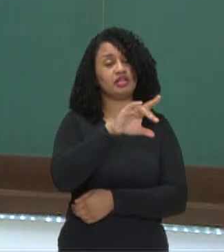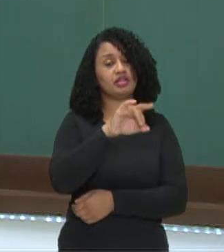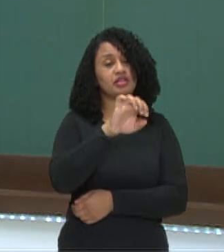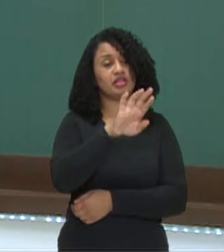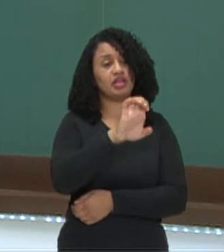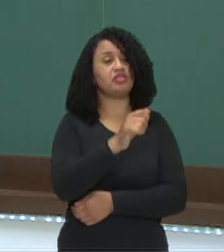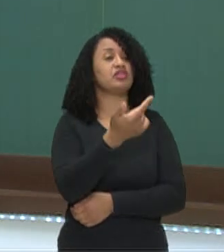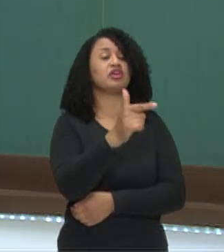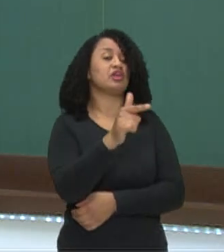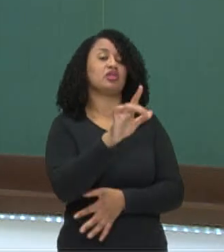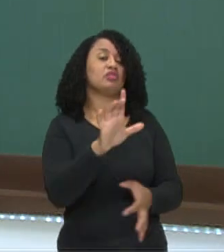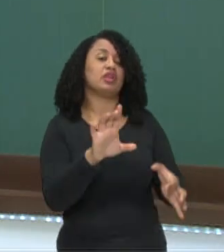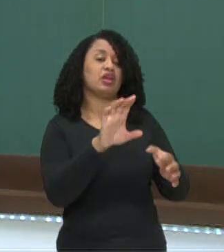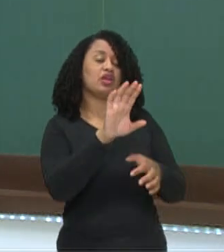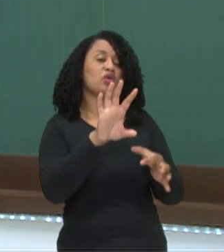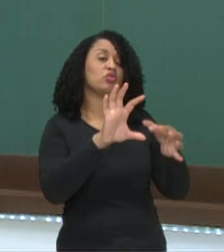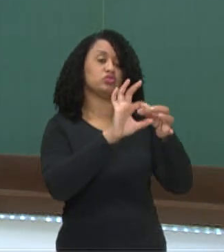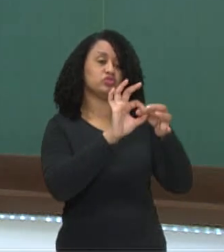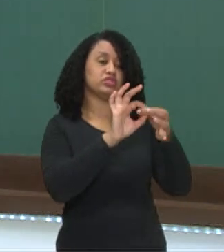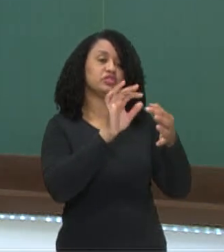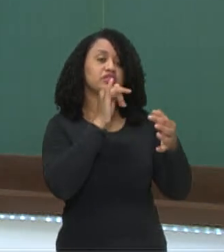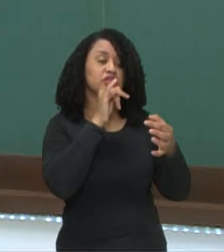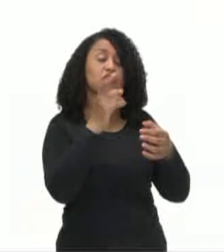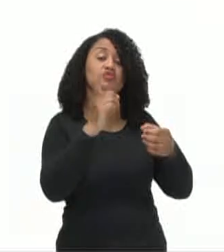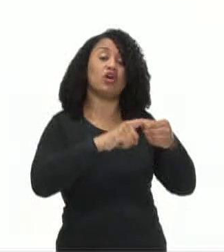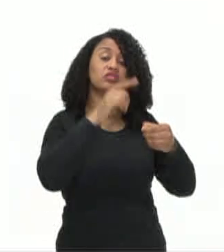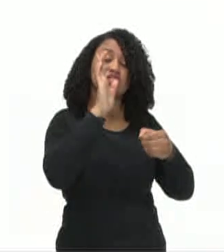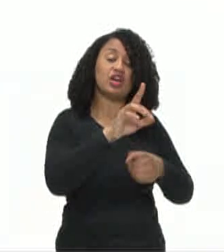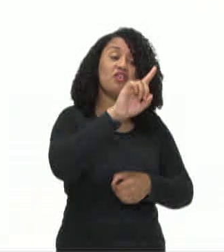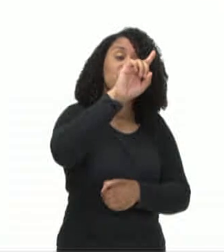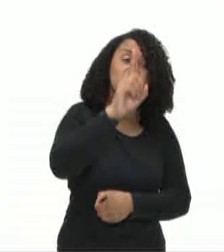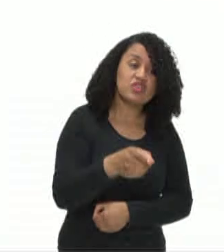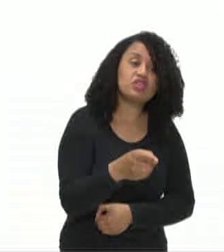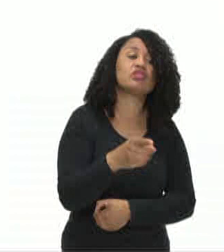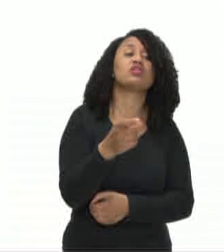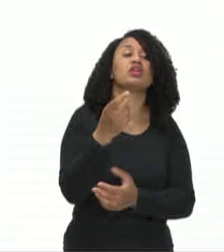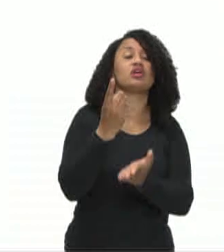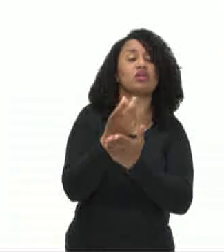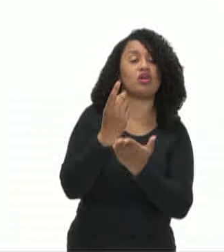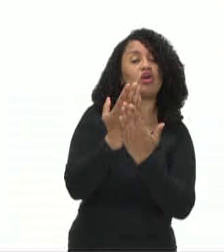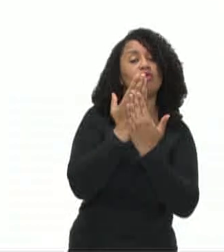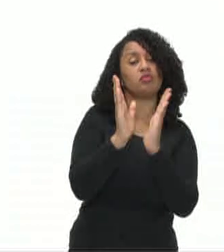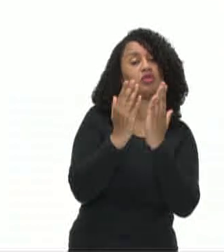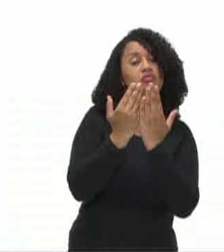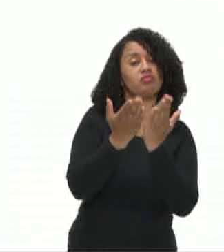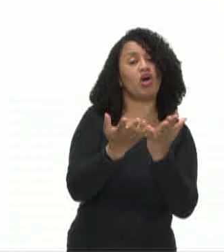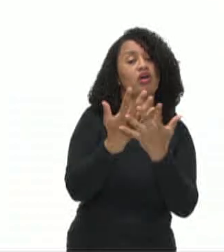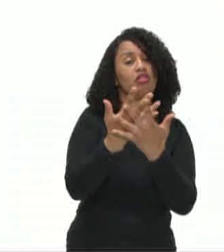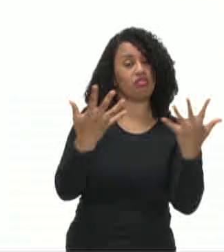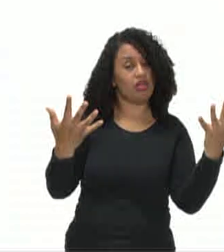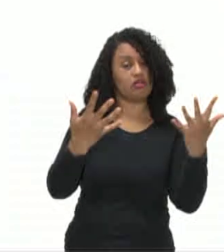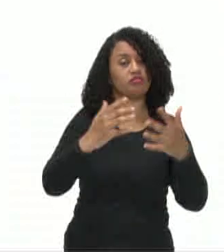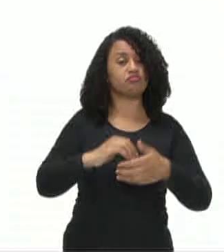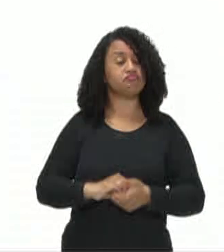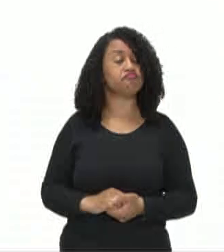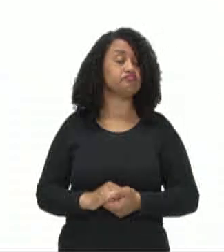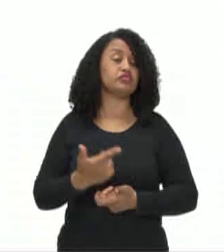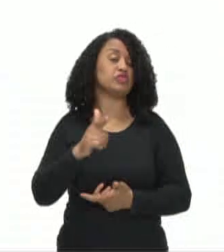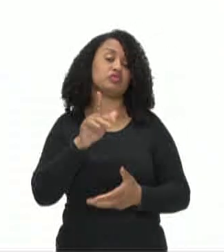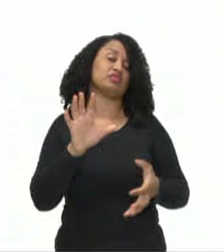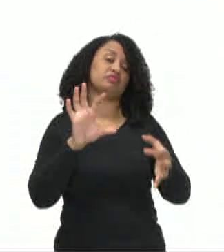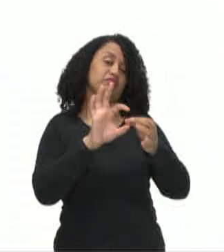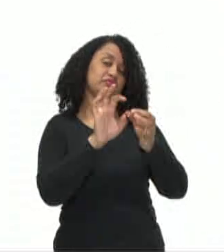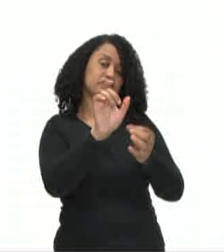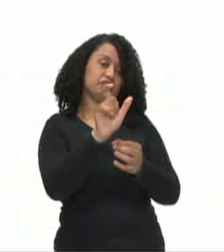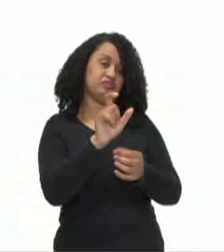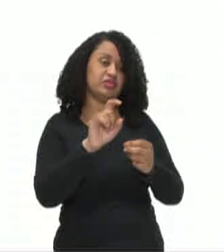apresentam conjunção. Por exemplo, voltem já, vírgula, comprem uma porta de tela. Não temos conjunção aqui.